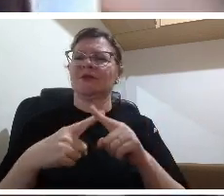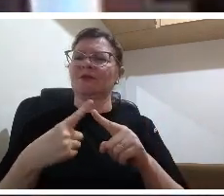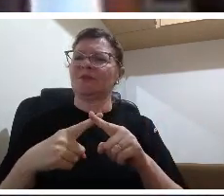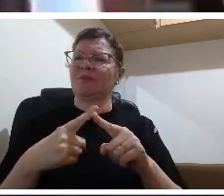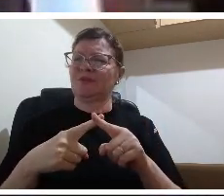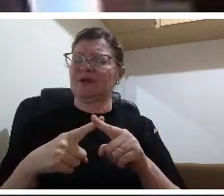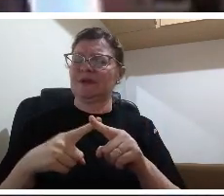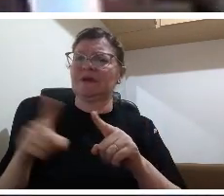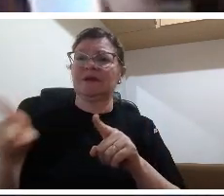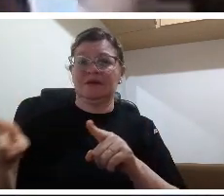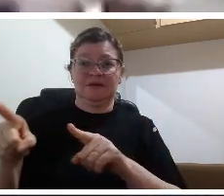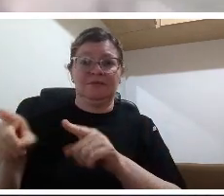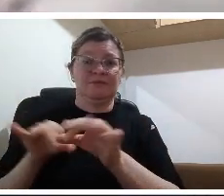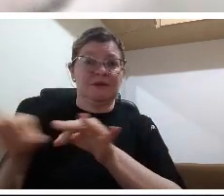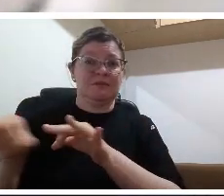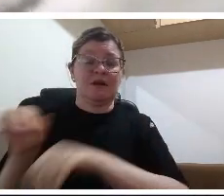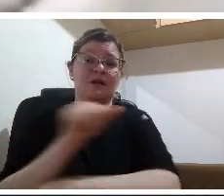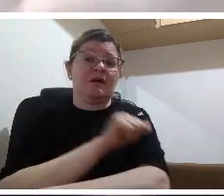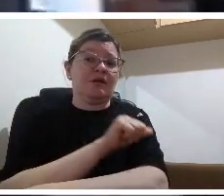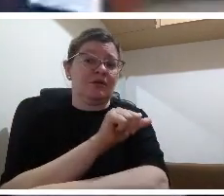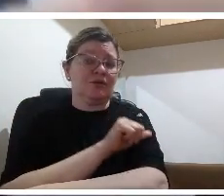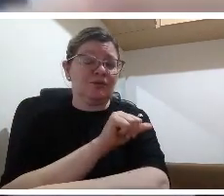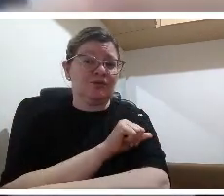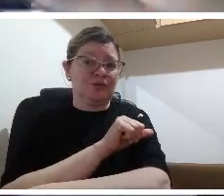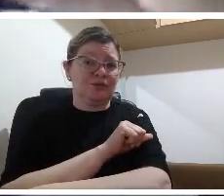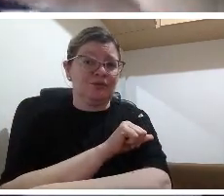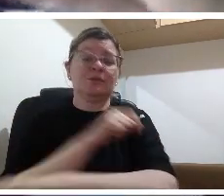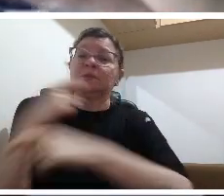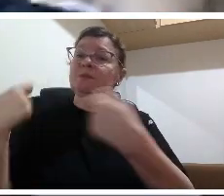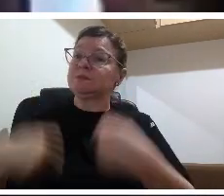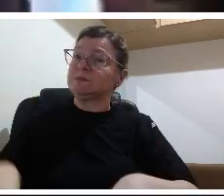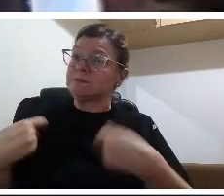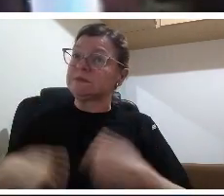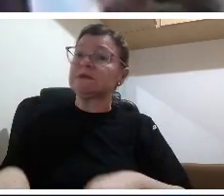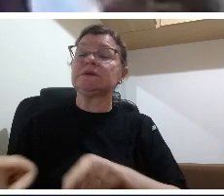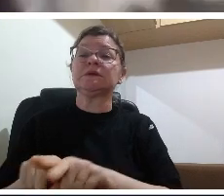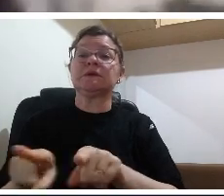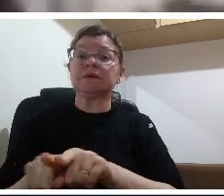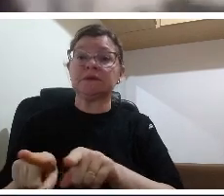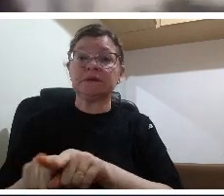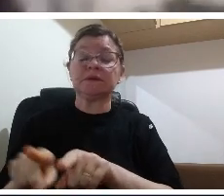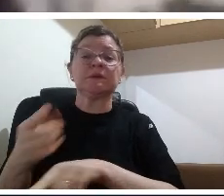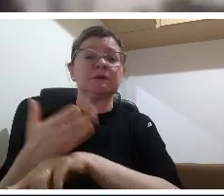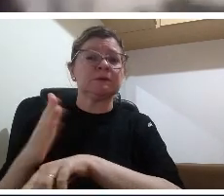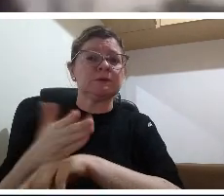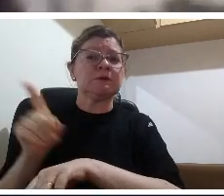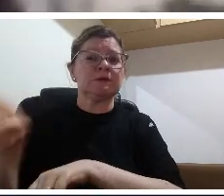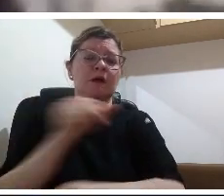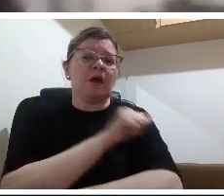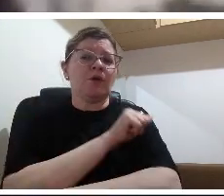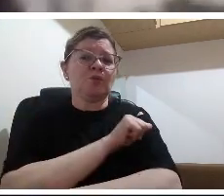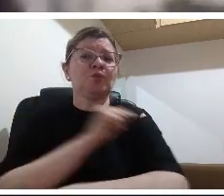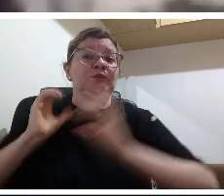dentro de cada área do conhecimento quanto as reprovações